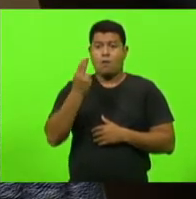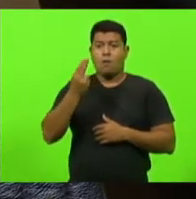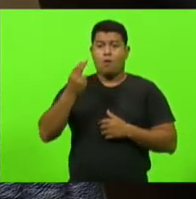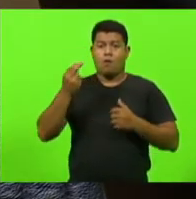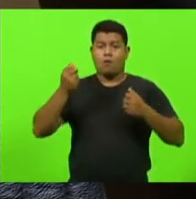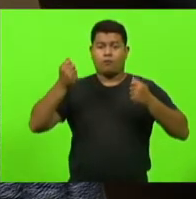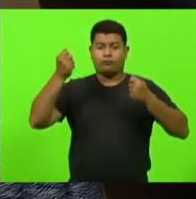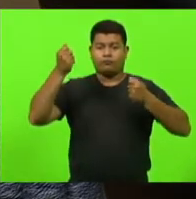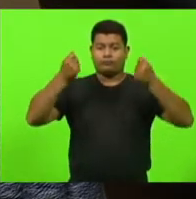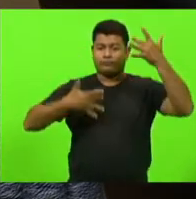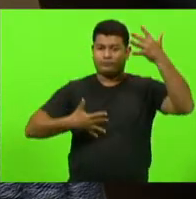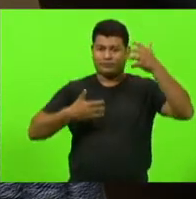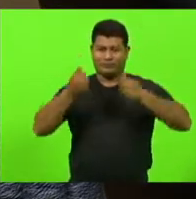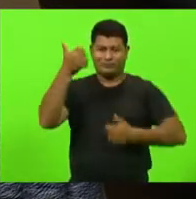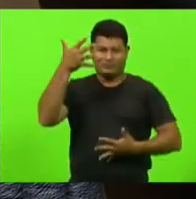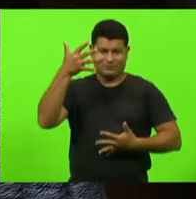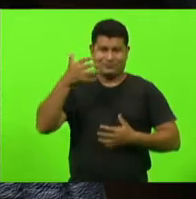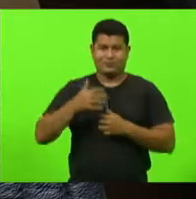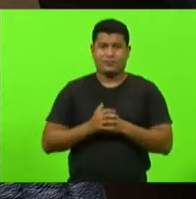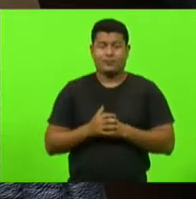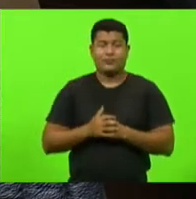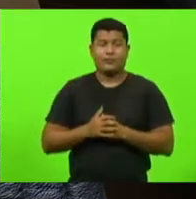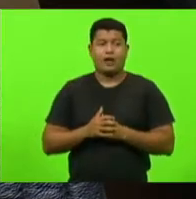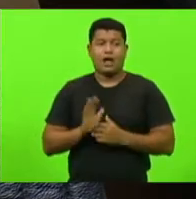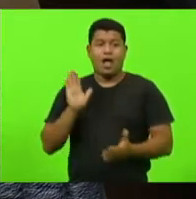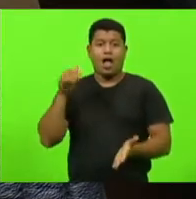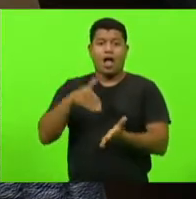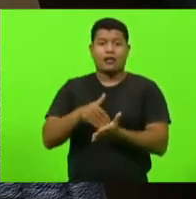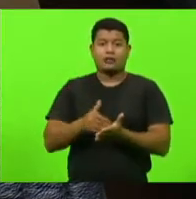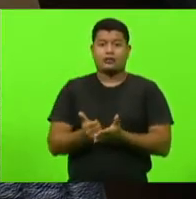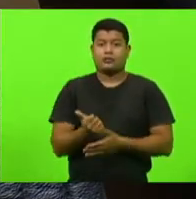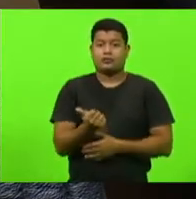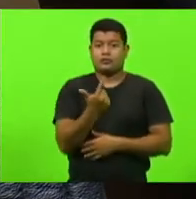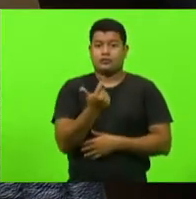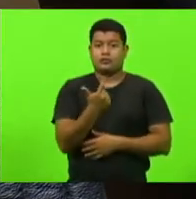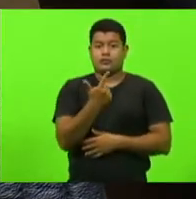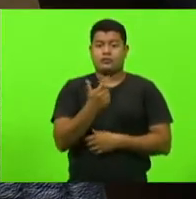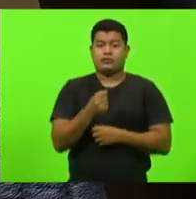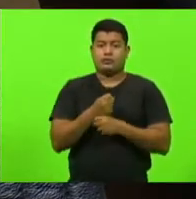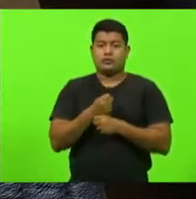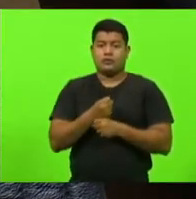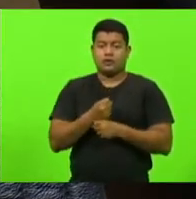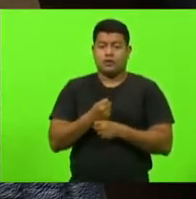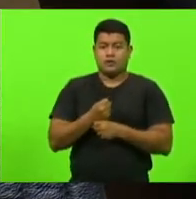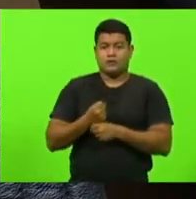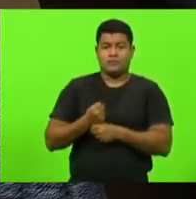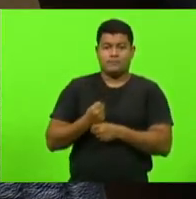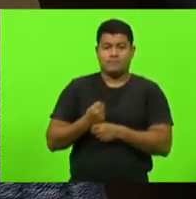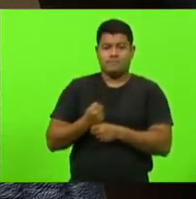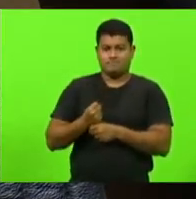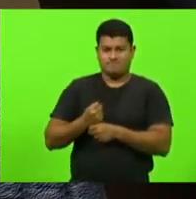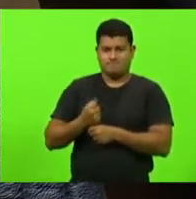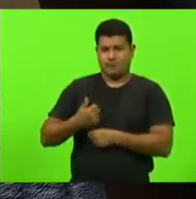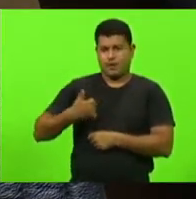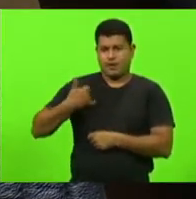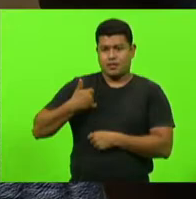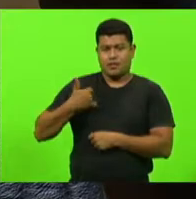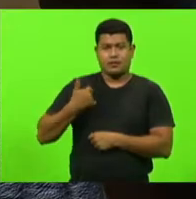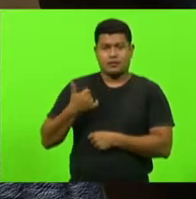no caso de crianças com até 12 anos de idade. Então, pais,